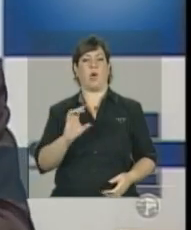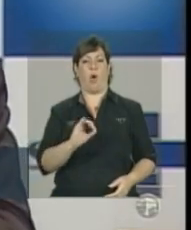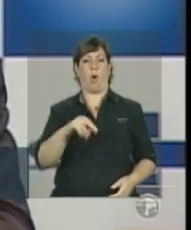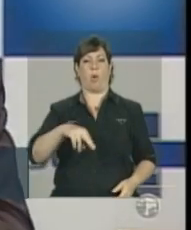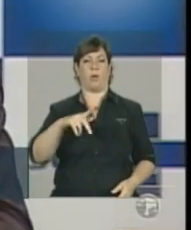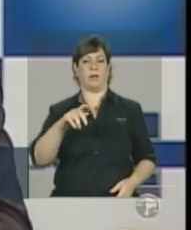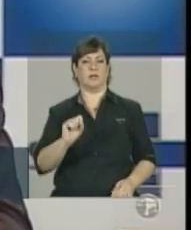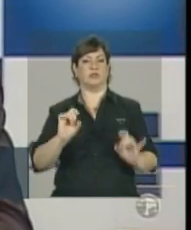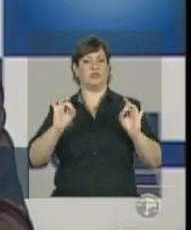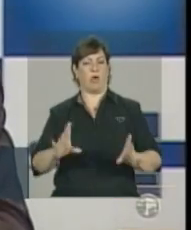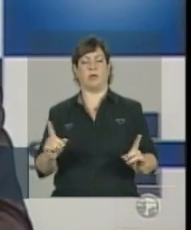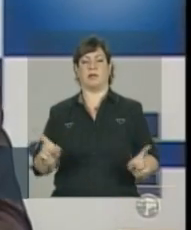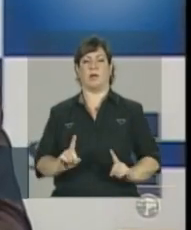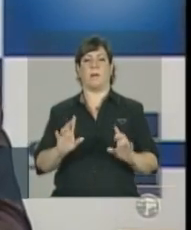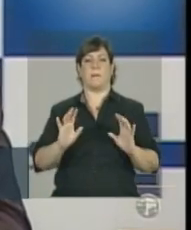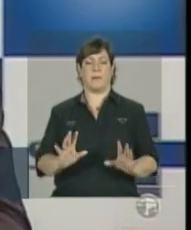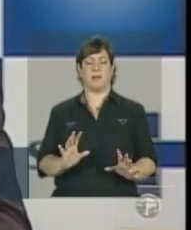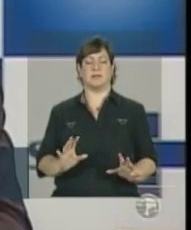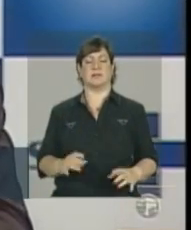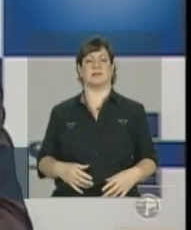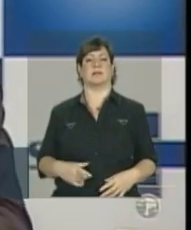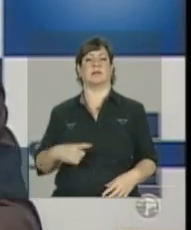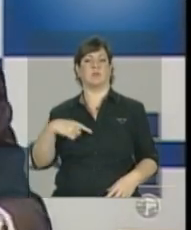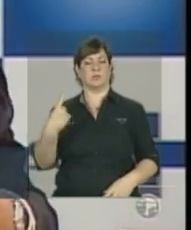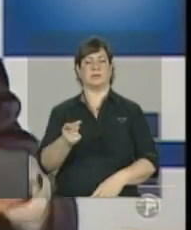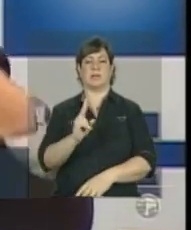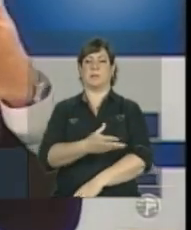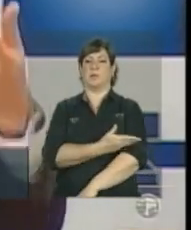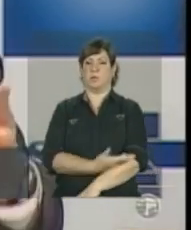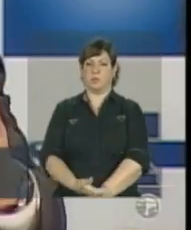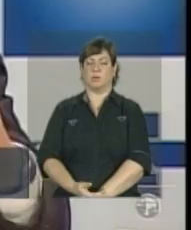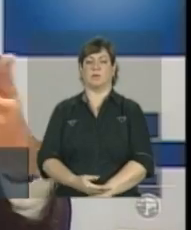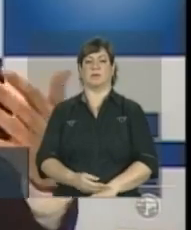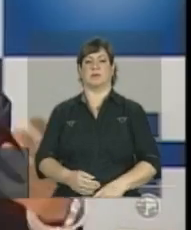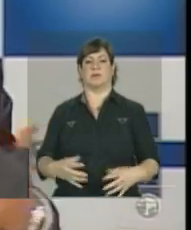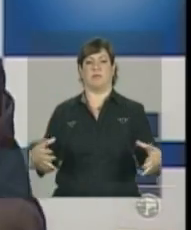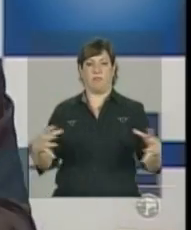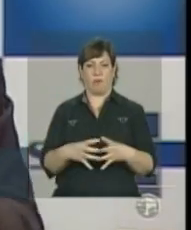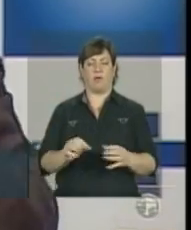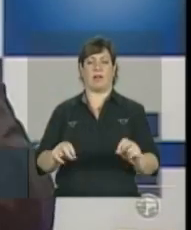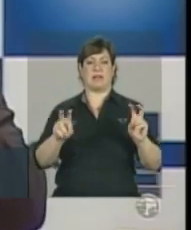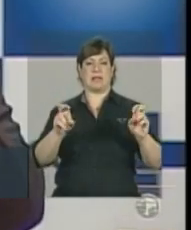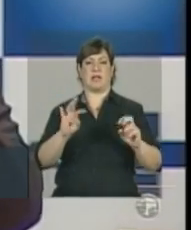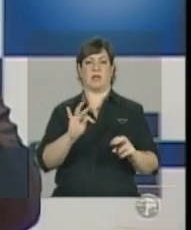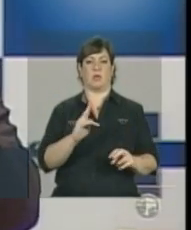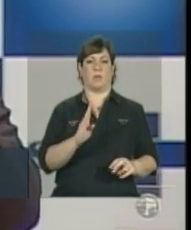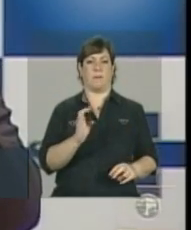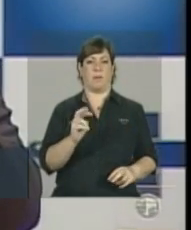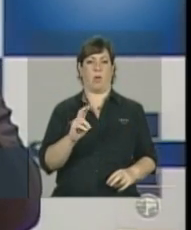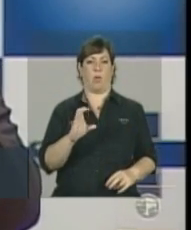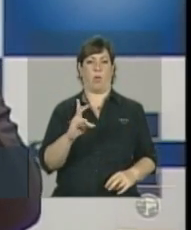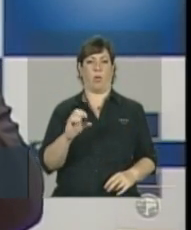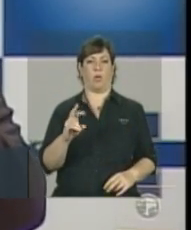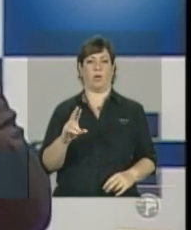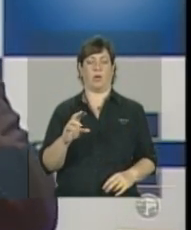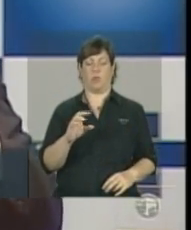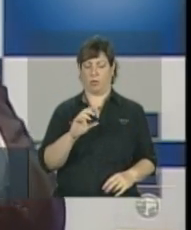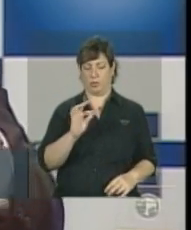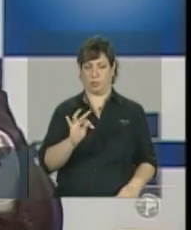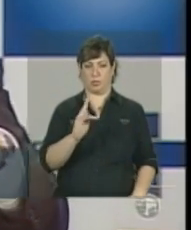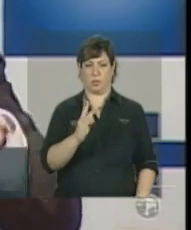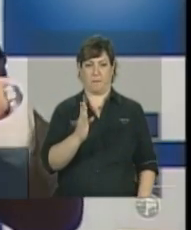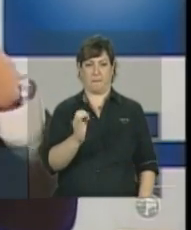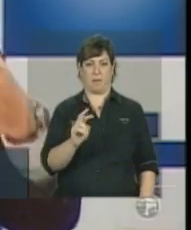tradicionalmente se envolveram com o tema da tuberculose, que reforçaram a sua ação, sobretudo depois do advento da AIDS, mas,